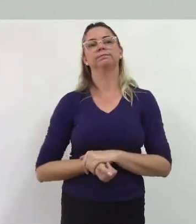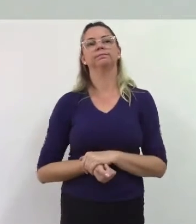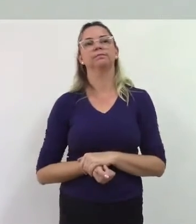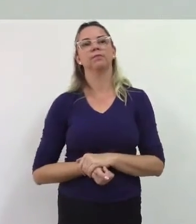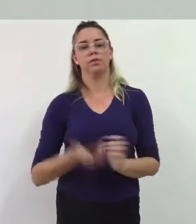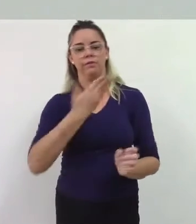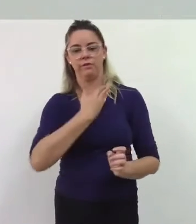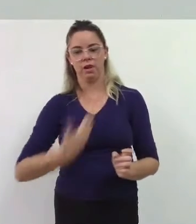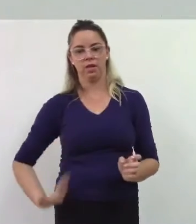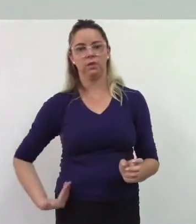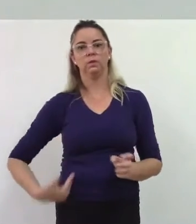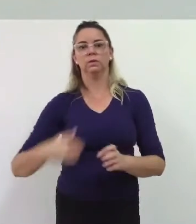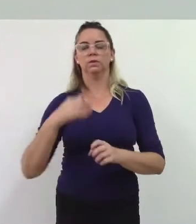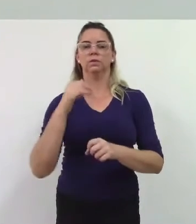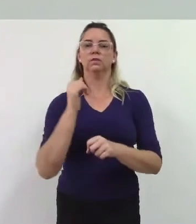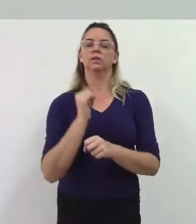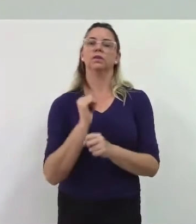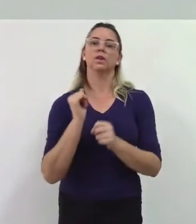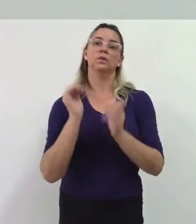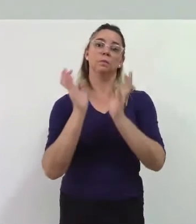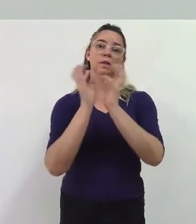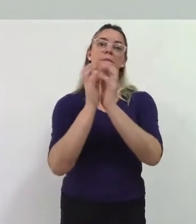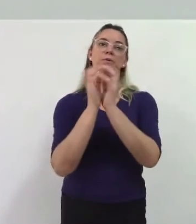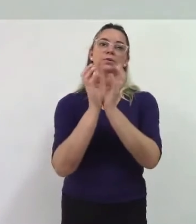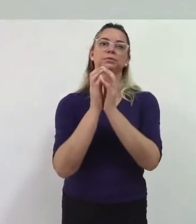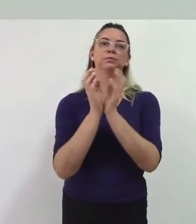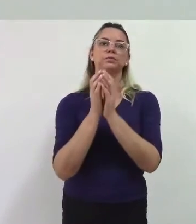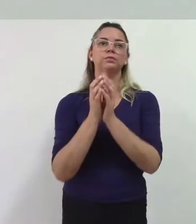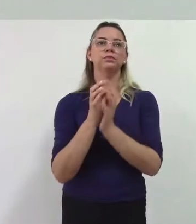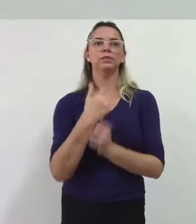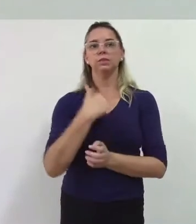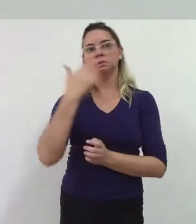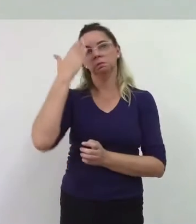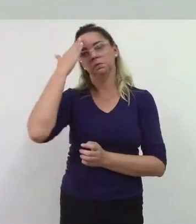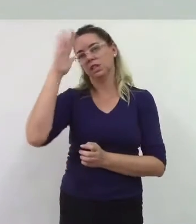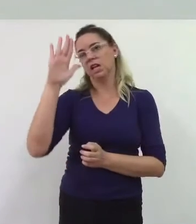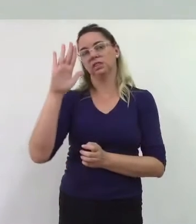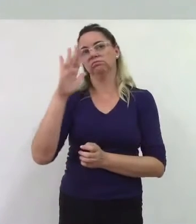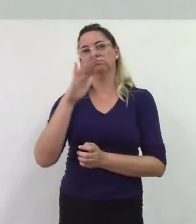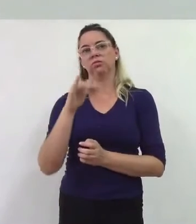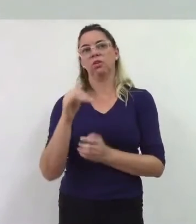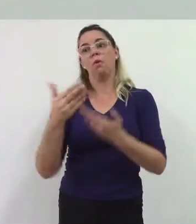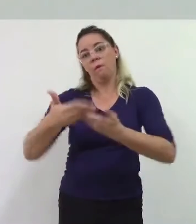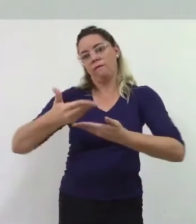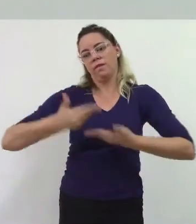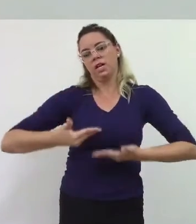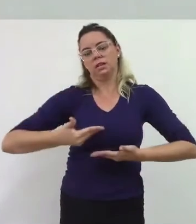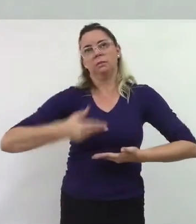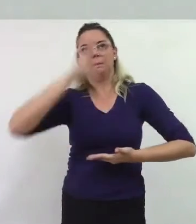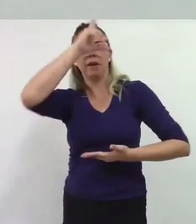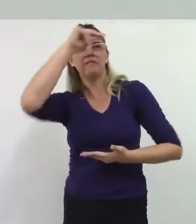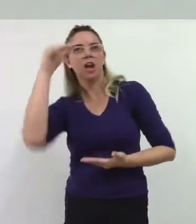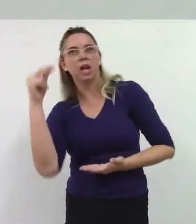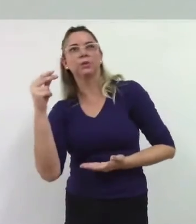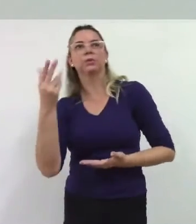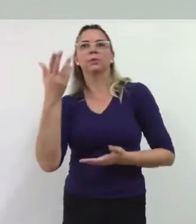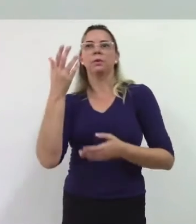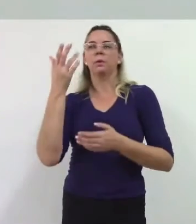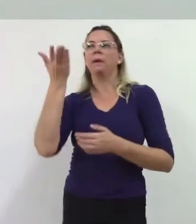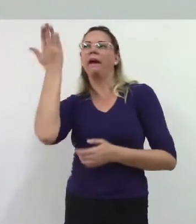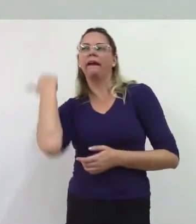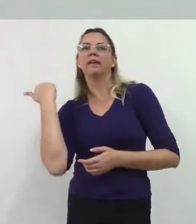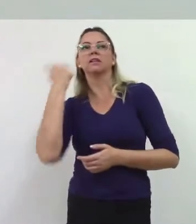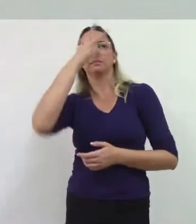aí aqui eu não sei se é conivente ou não prefeito ou ex-prefeito eu não sei o que faz dessas